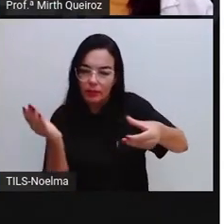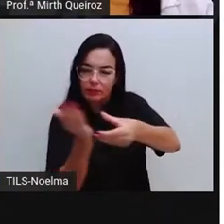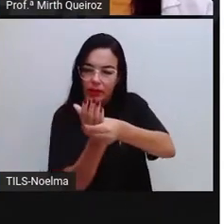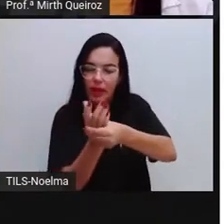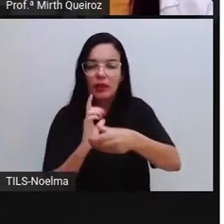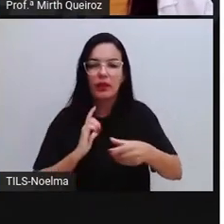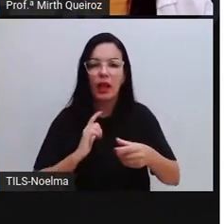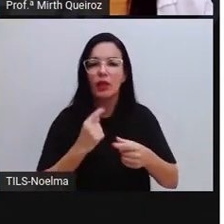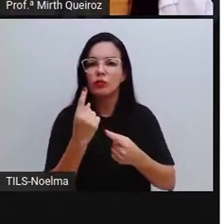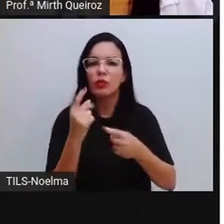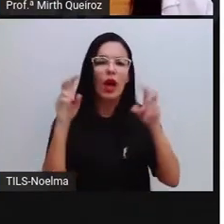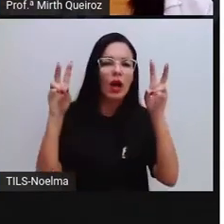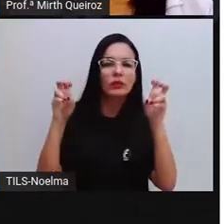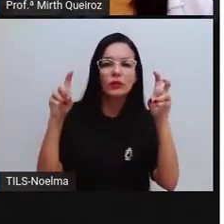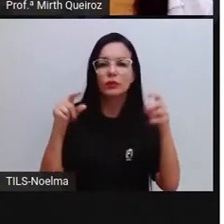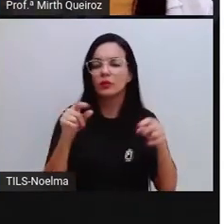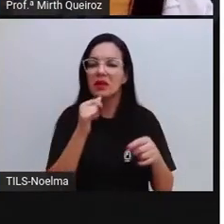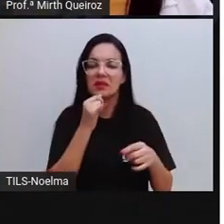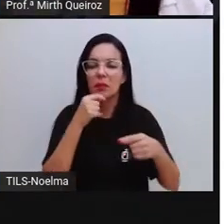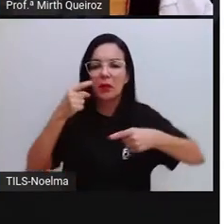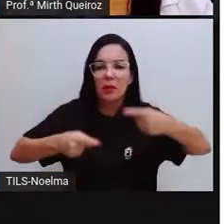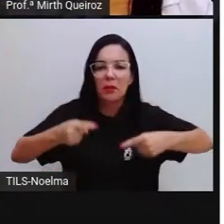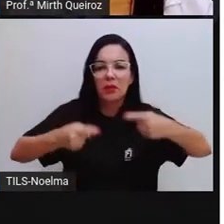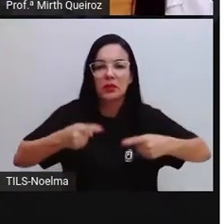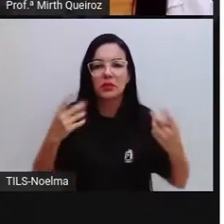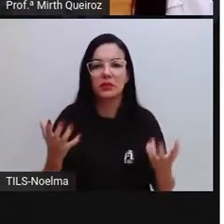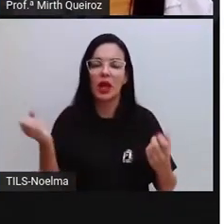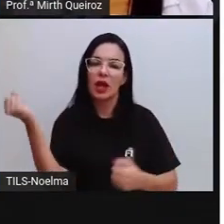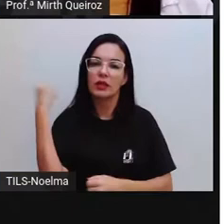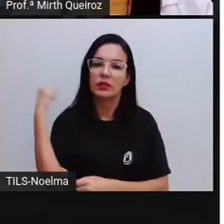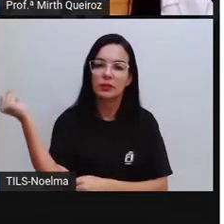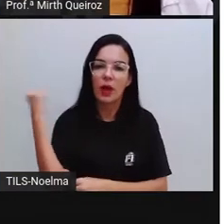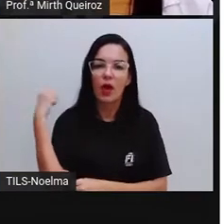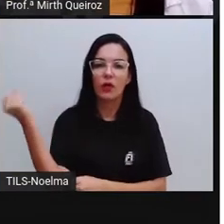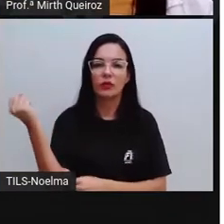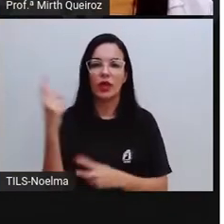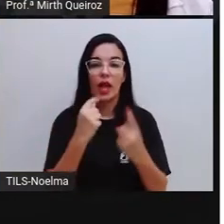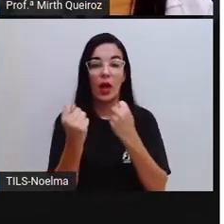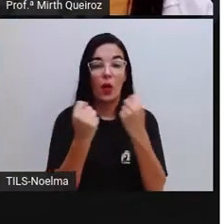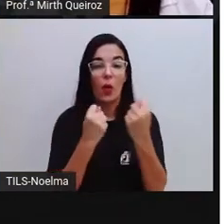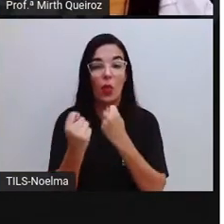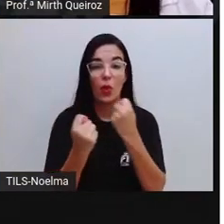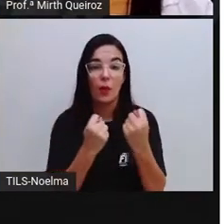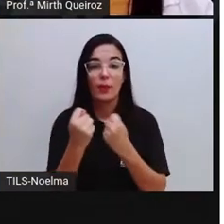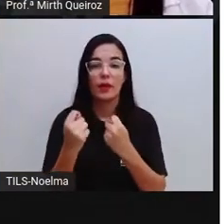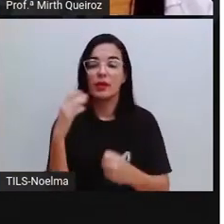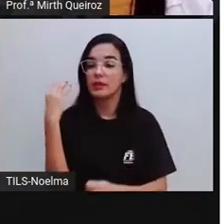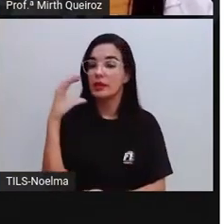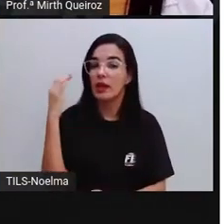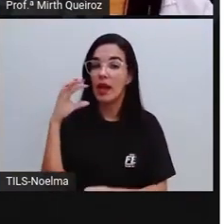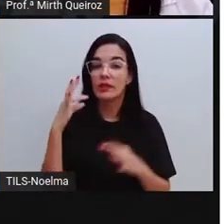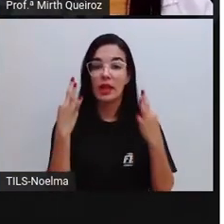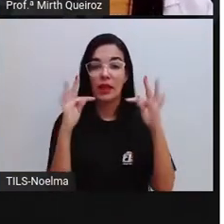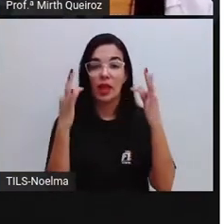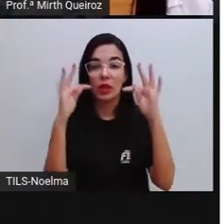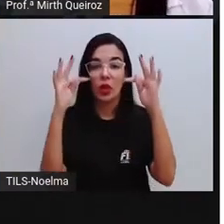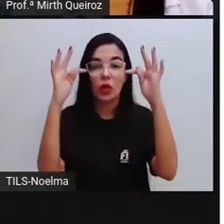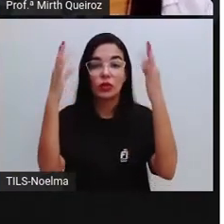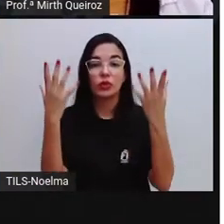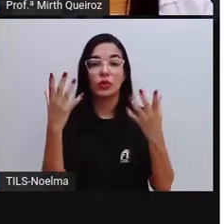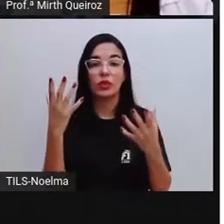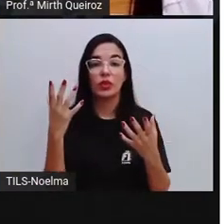como por exemplo, política, esporte, economia, ciência e tecnologia, cultura,